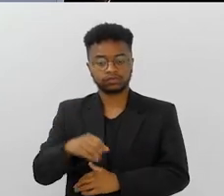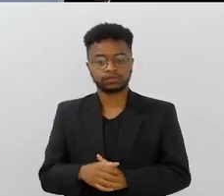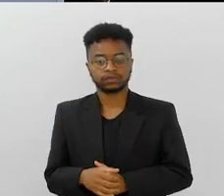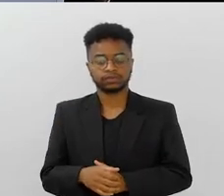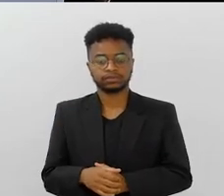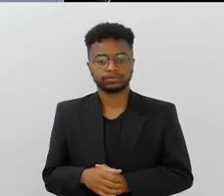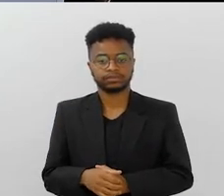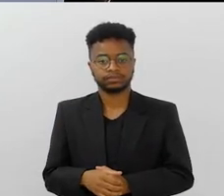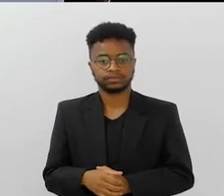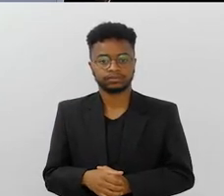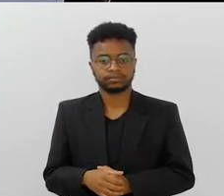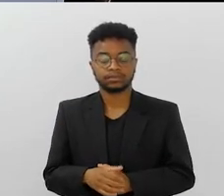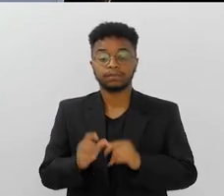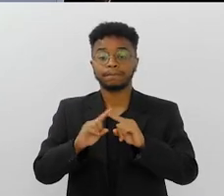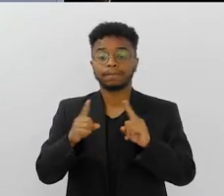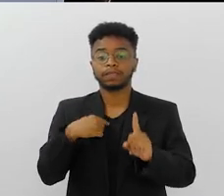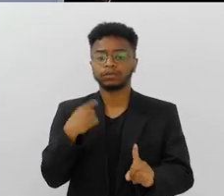Rato Surubus.